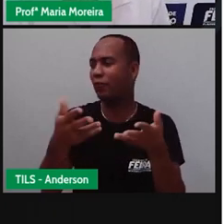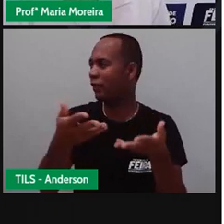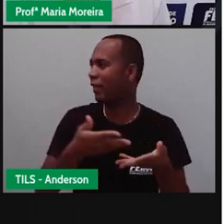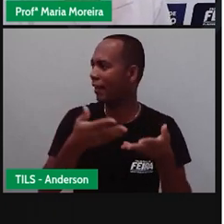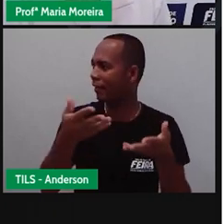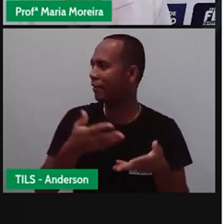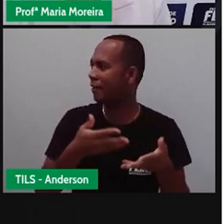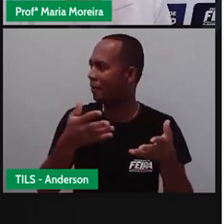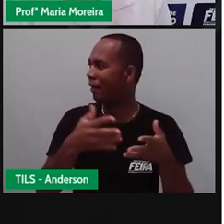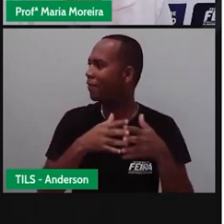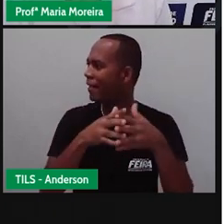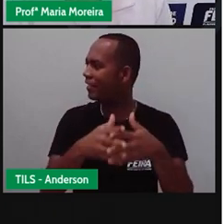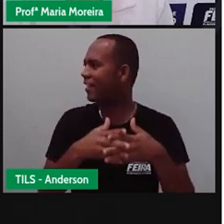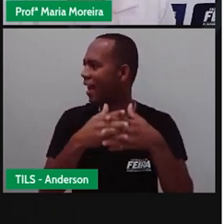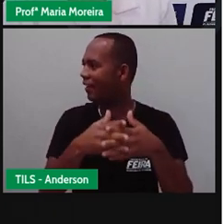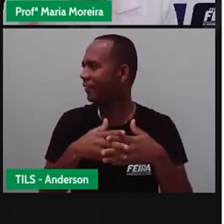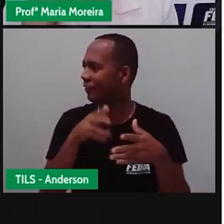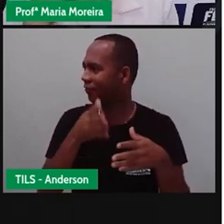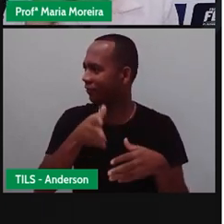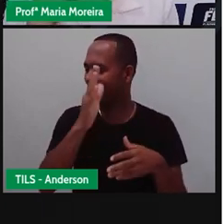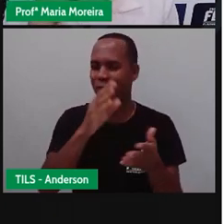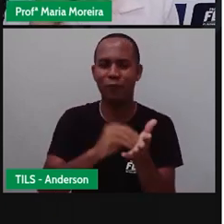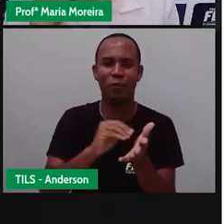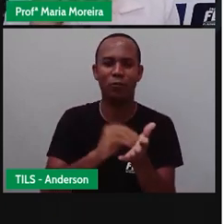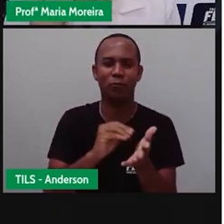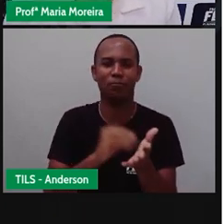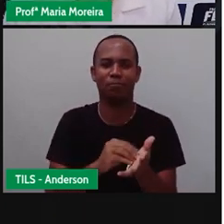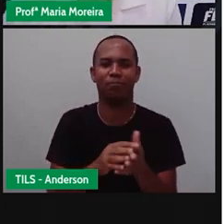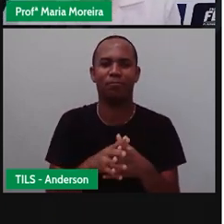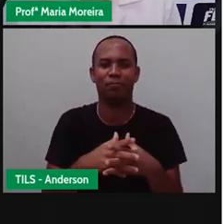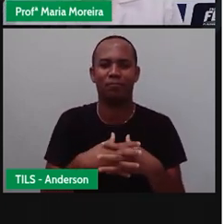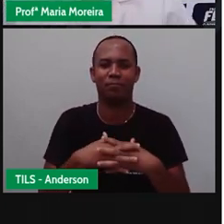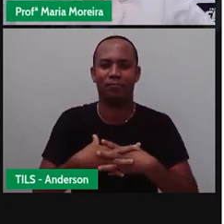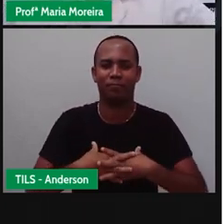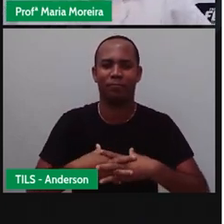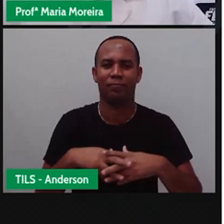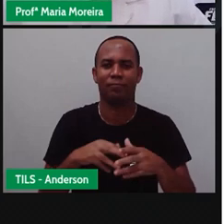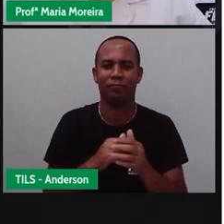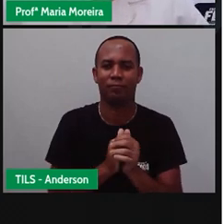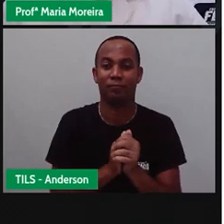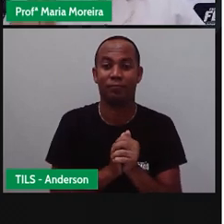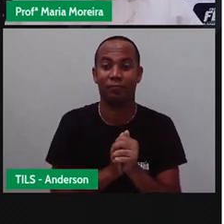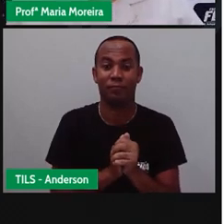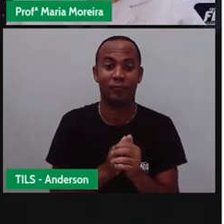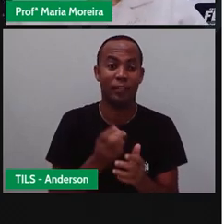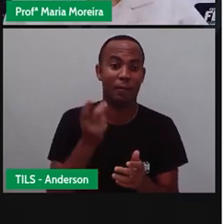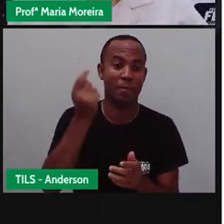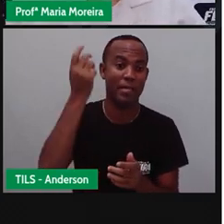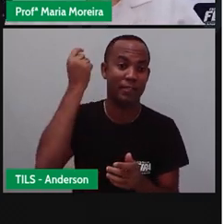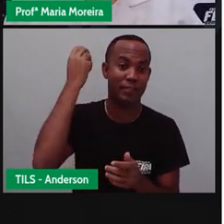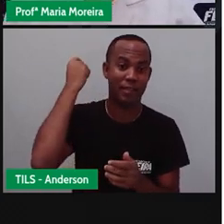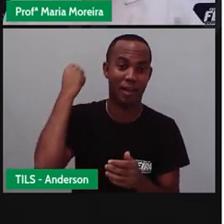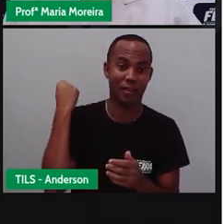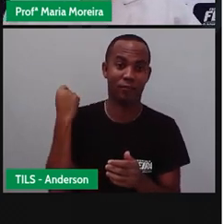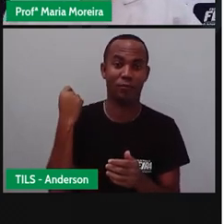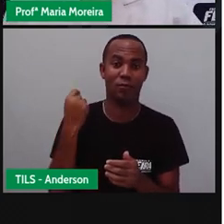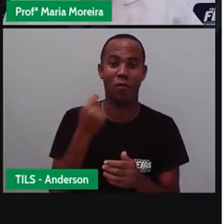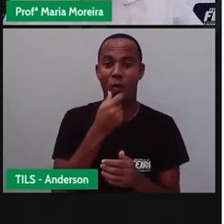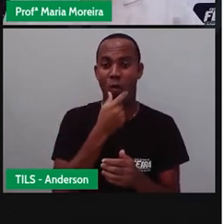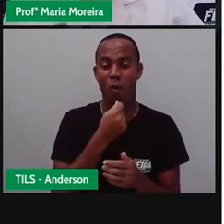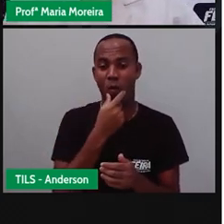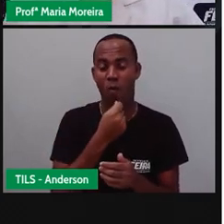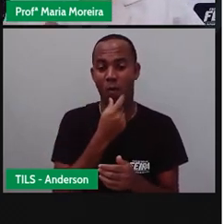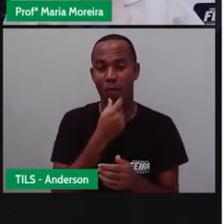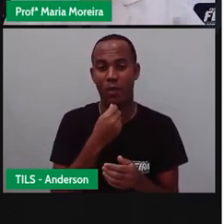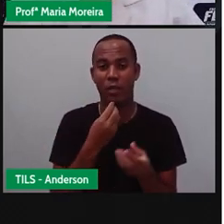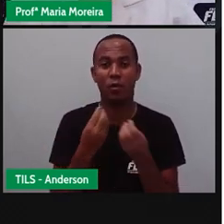já andei de caminhão. Já viajei. Já viajei de caminhão. Já viajei. Bom, antigamente, Anderson, né? Os homens, eles